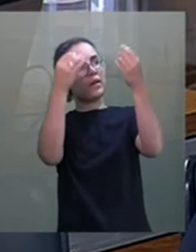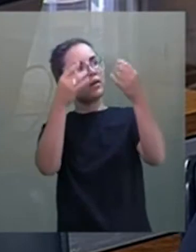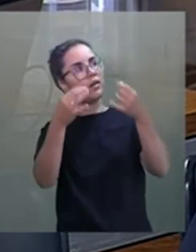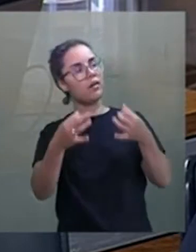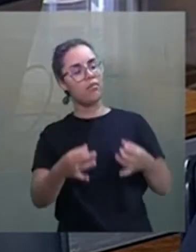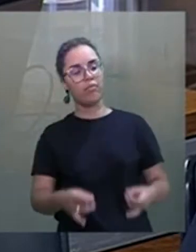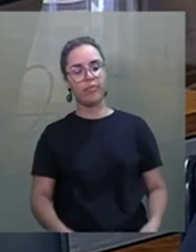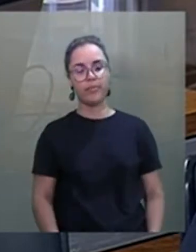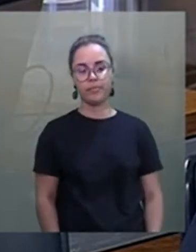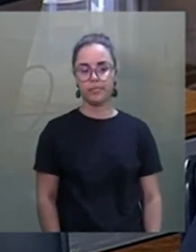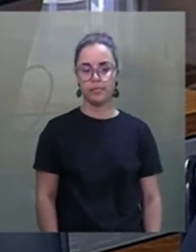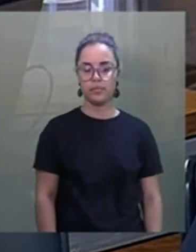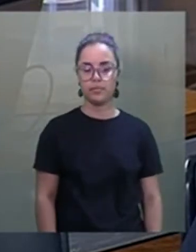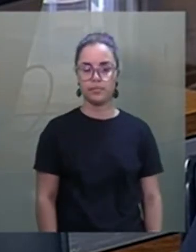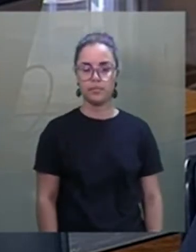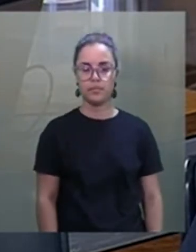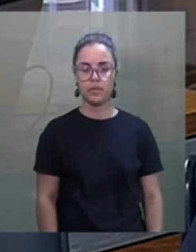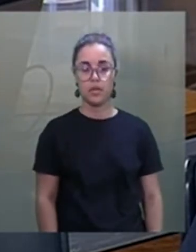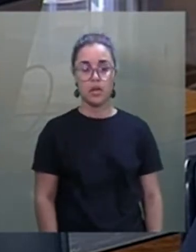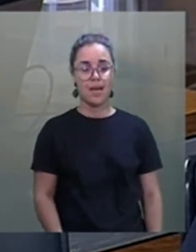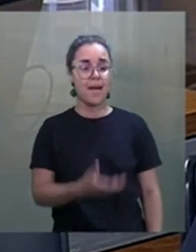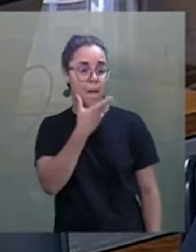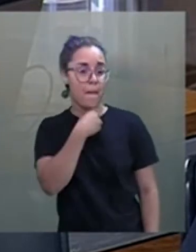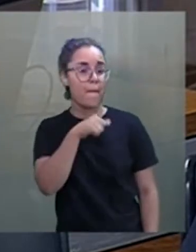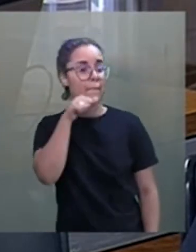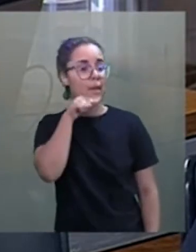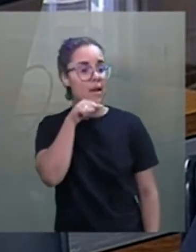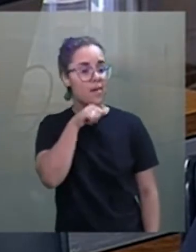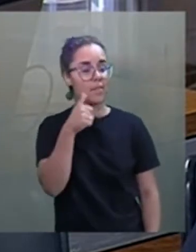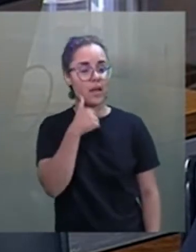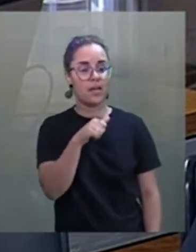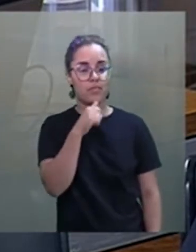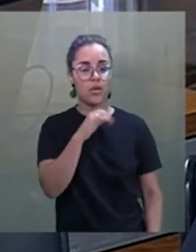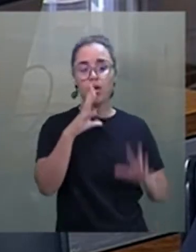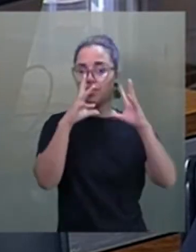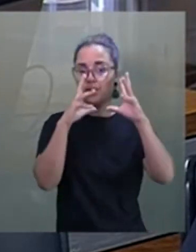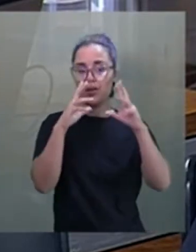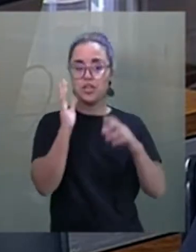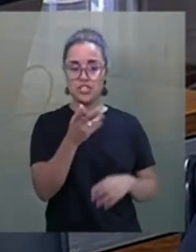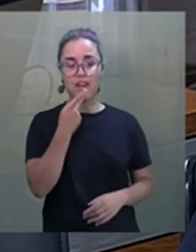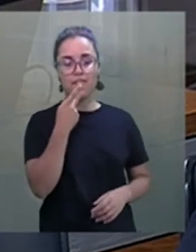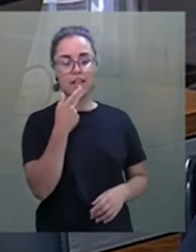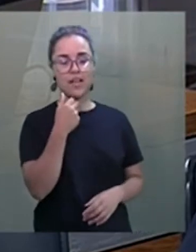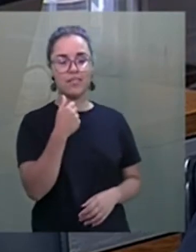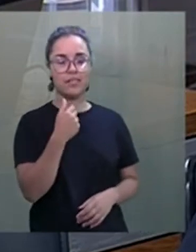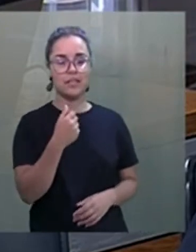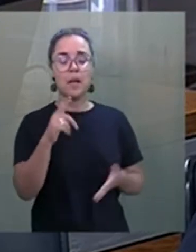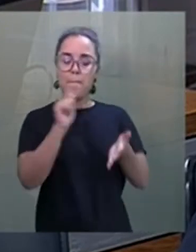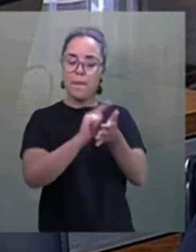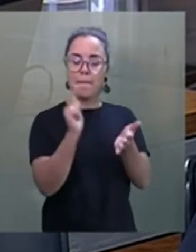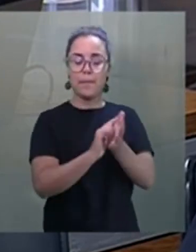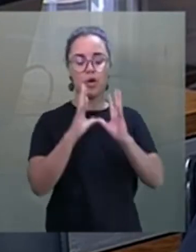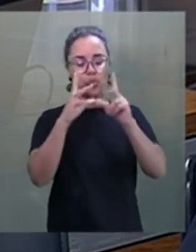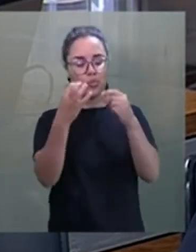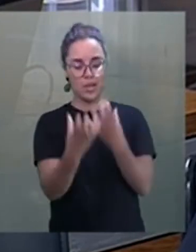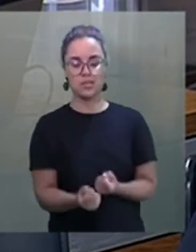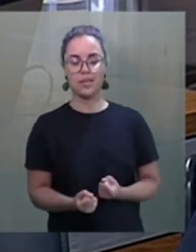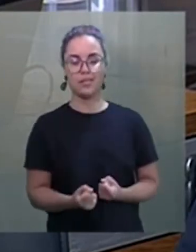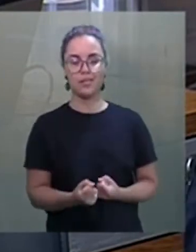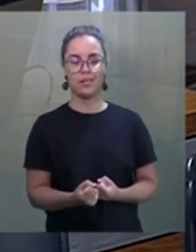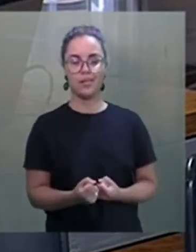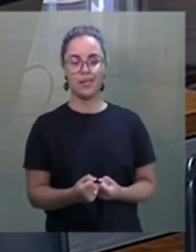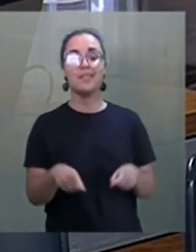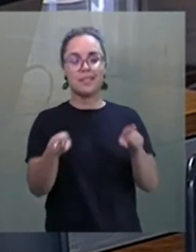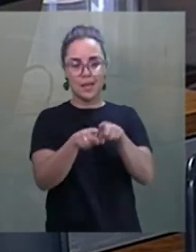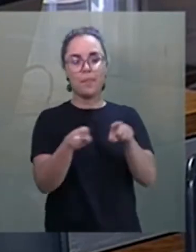Minha avó já dizia, presidente, papel tudo aceita, até a mentira. Papel tudo aceita,